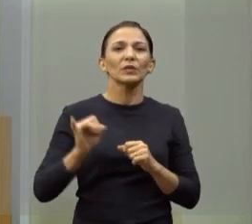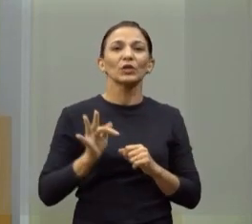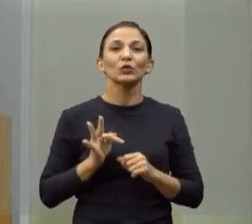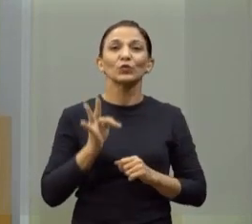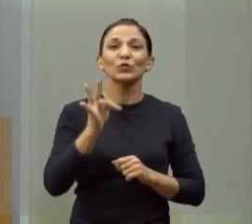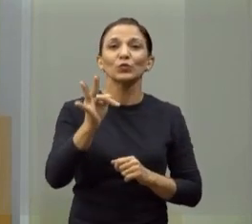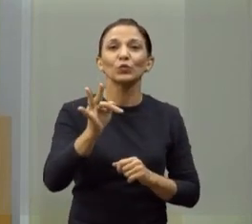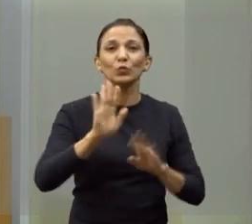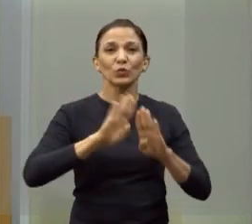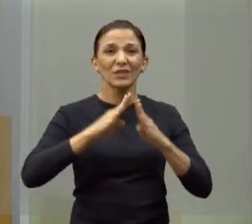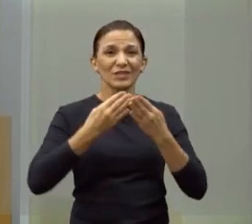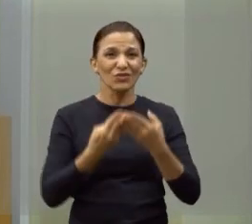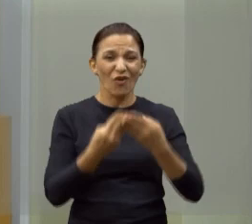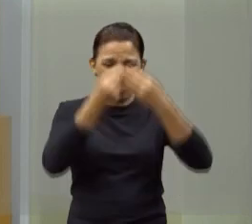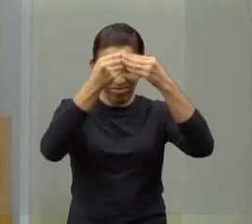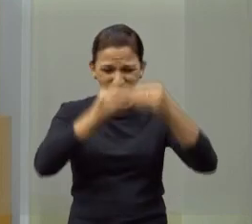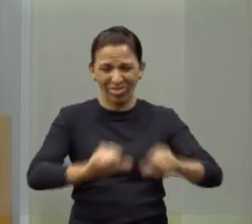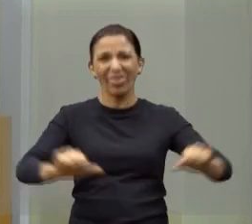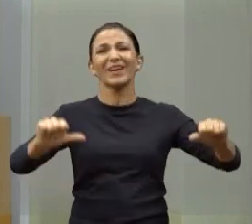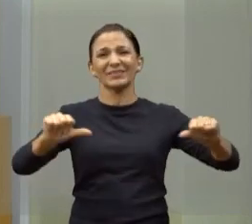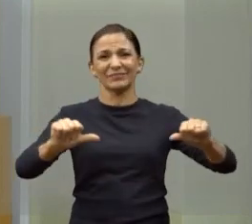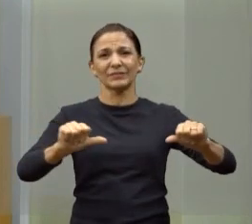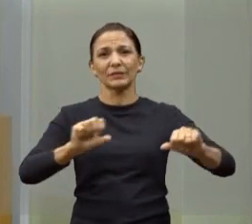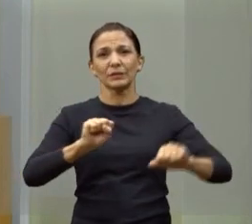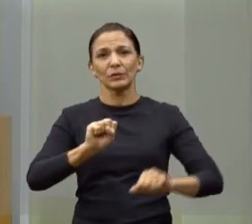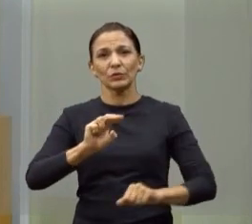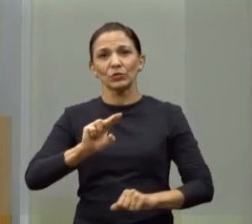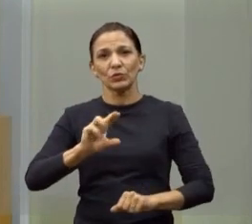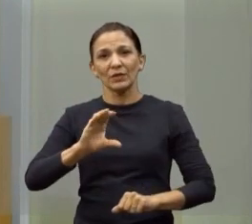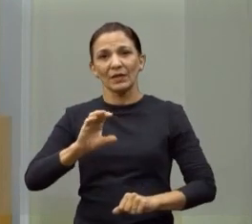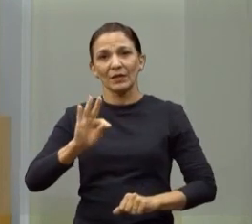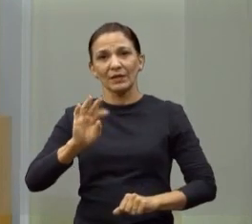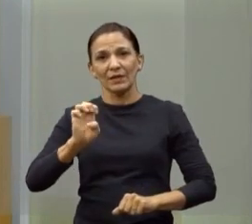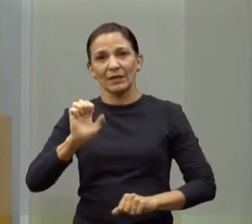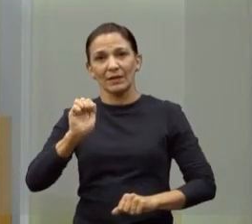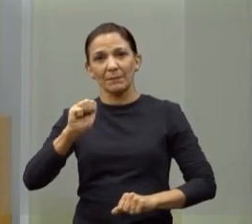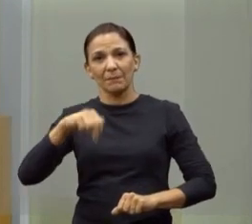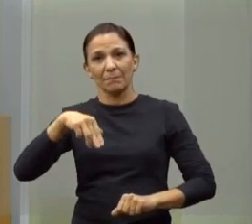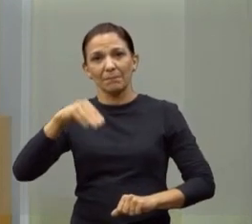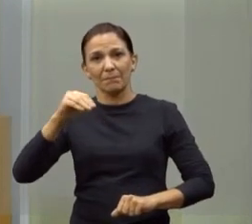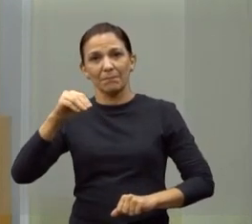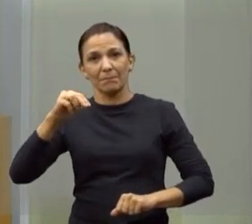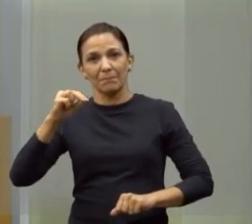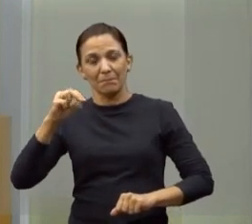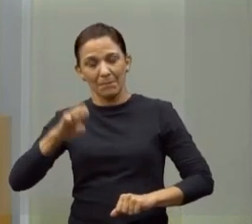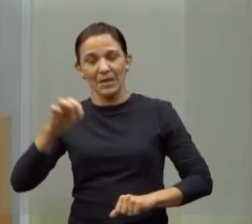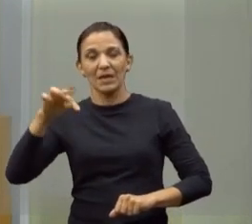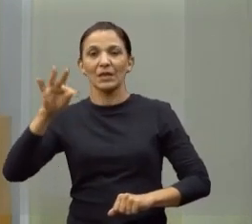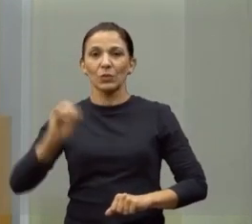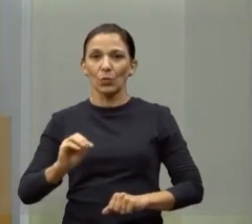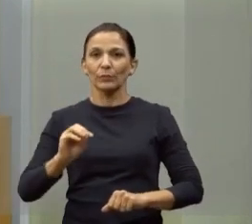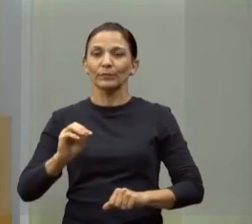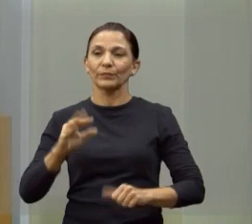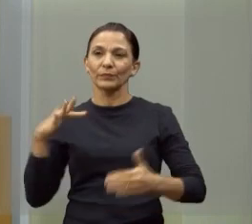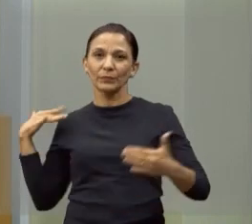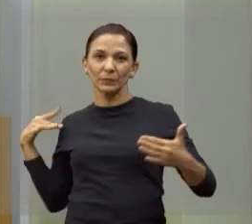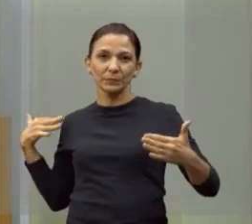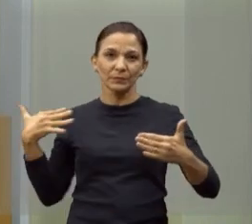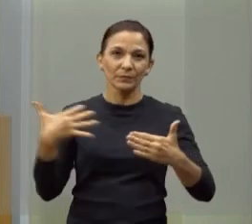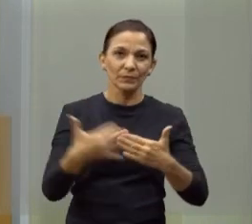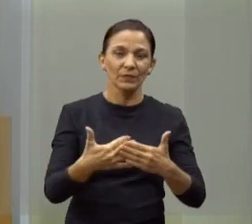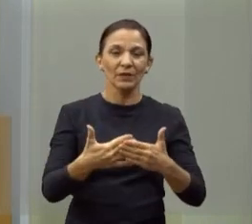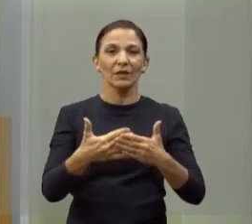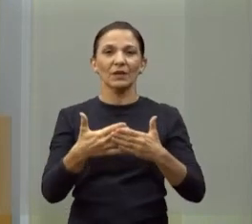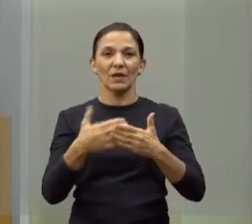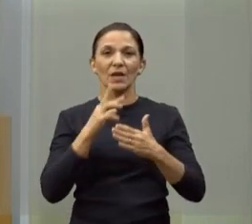sucateamento da educação. O sucateamento da educação no passado e que se estende até os dias de hoje está resultando